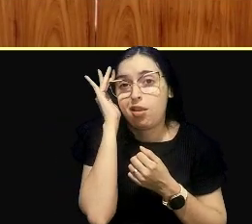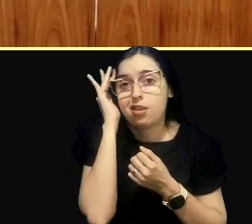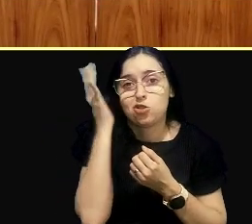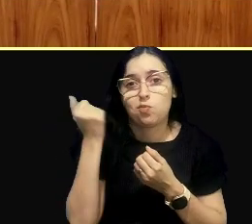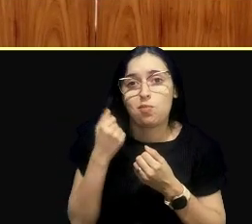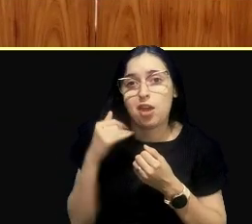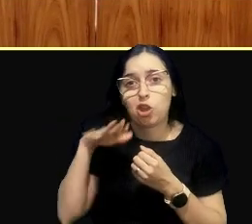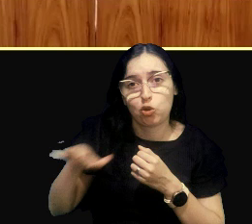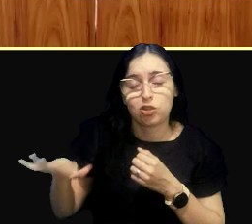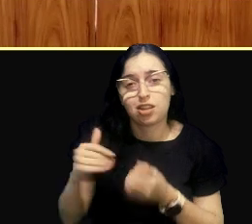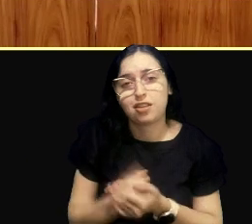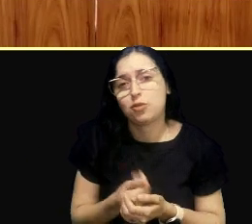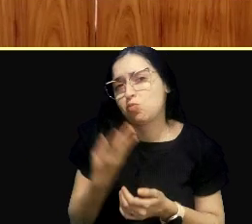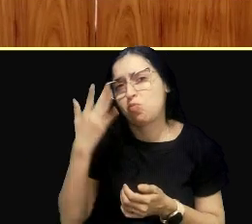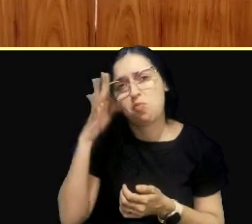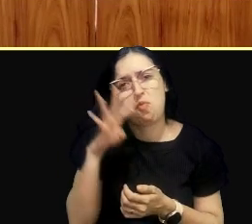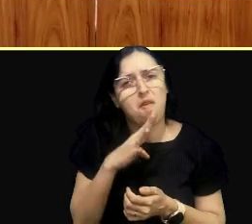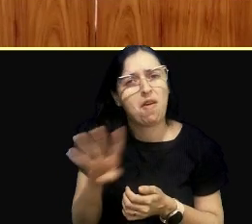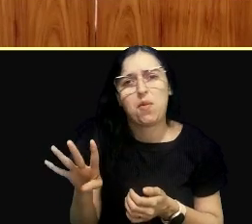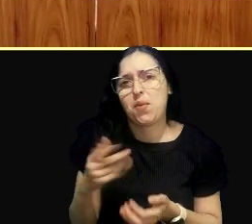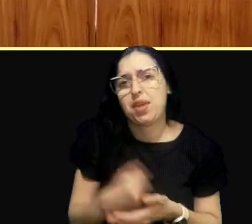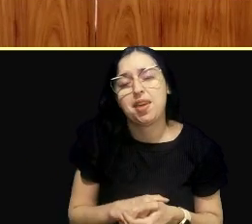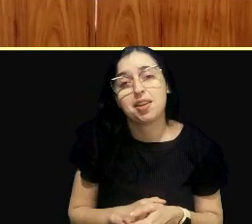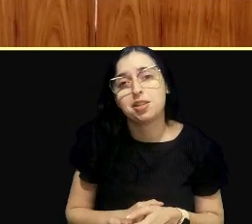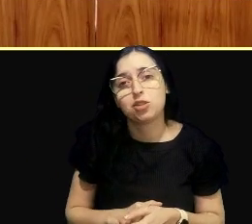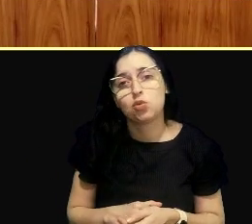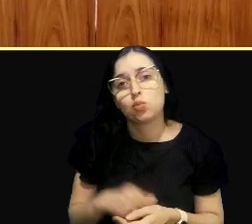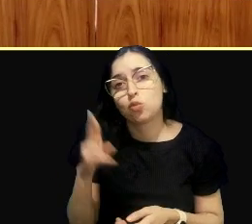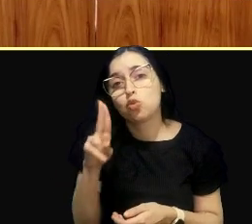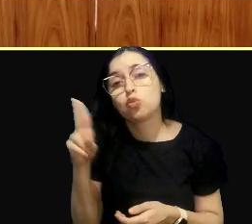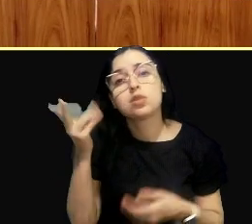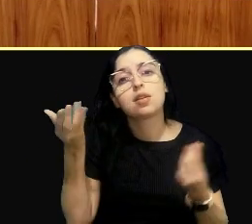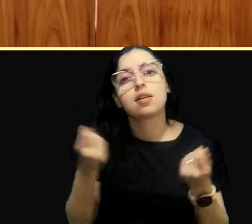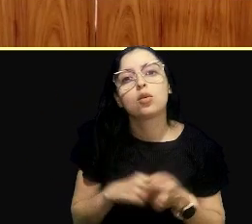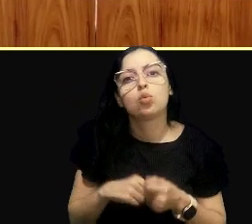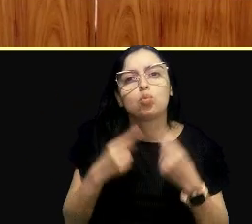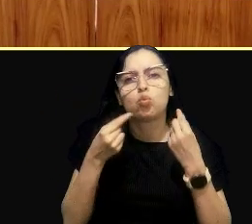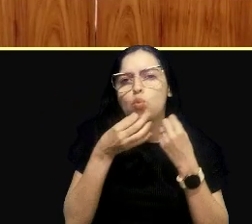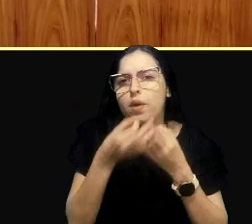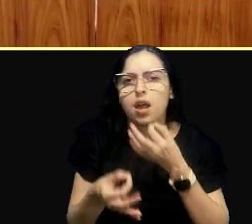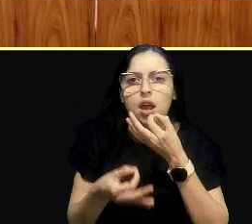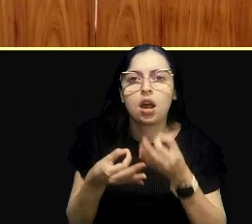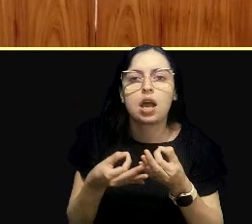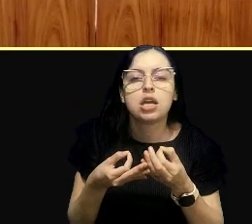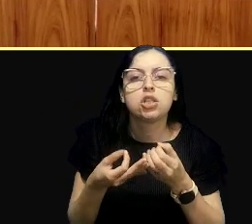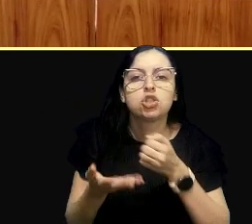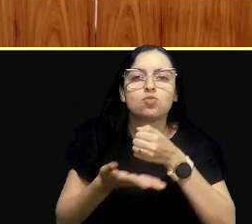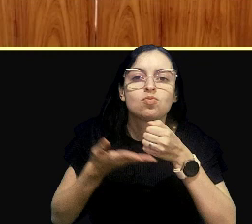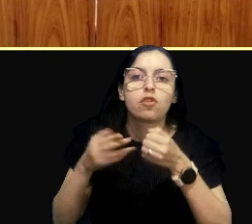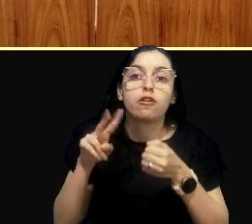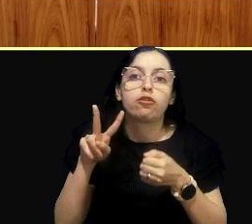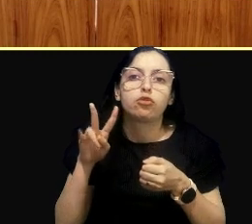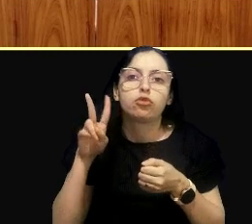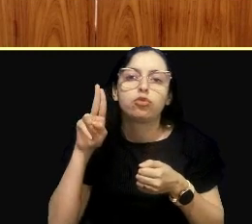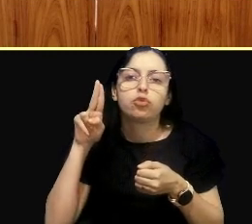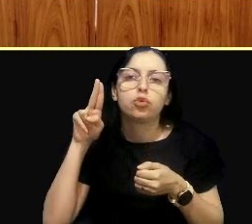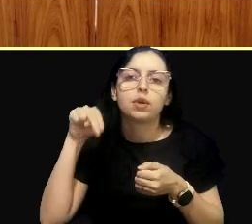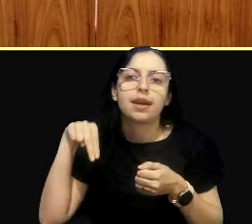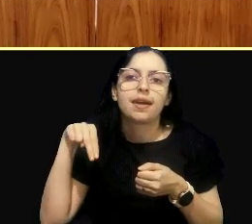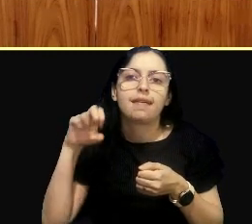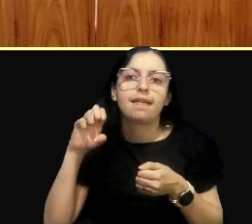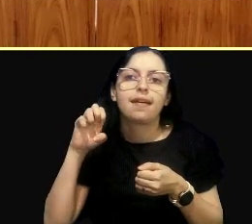nitrogênio, então, assim, o julgador, ele fica nessa situação de vulnerabilidade, nessas discussões que são